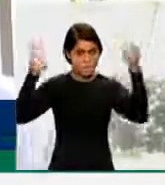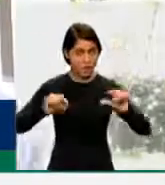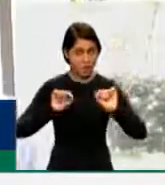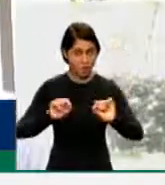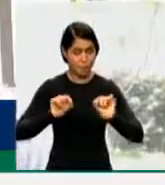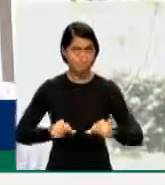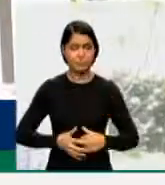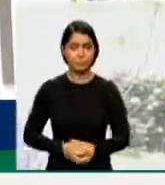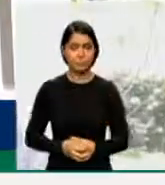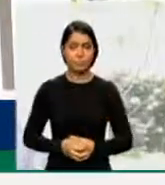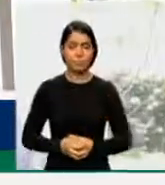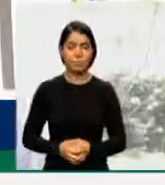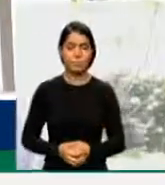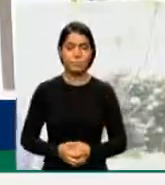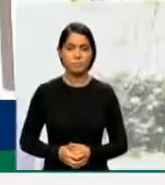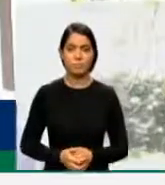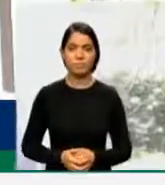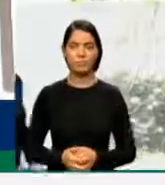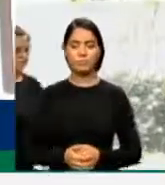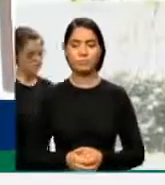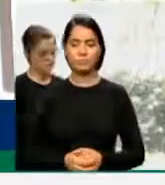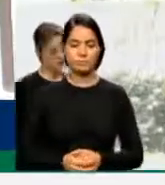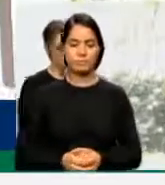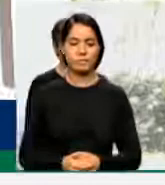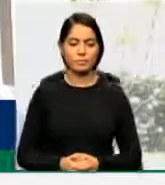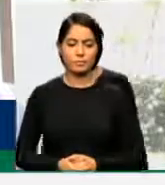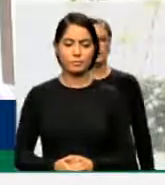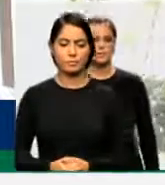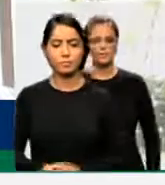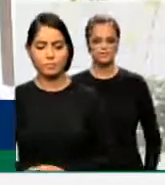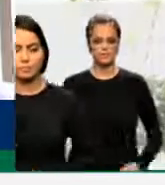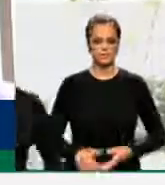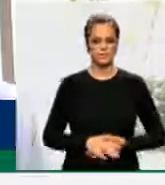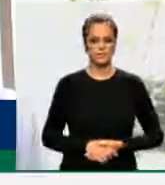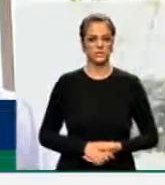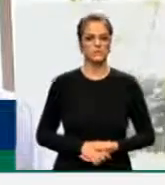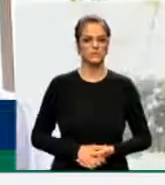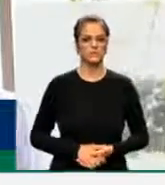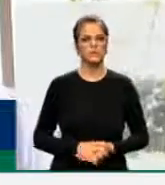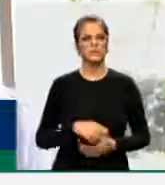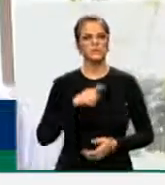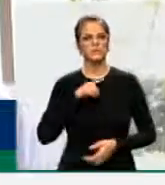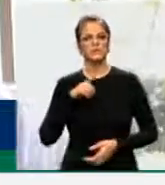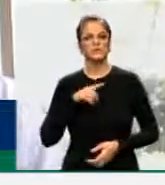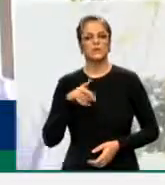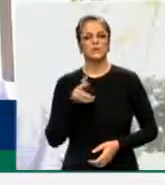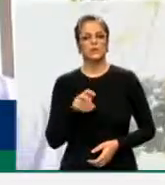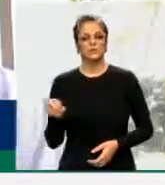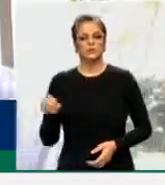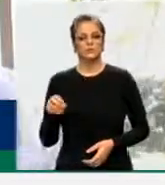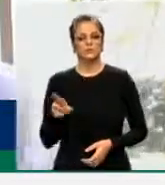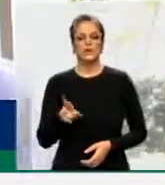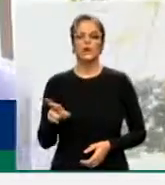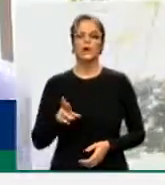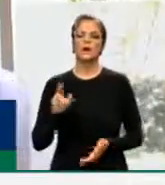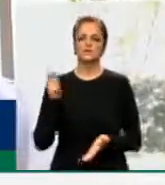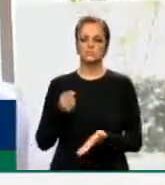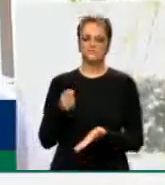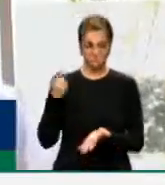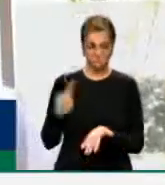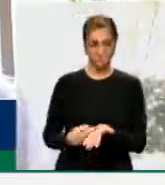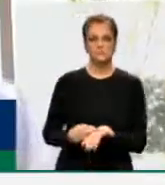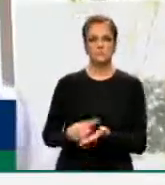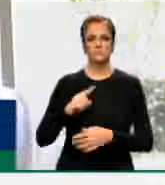o parlamento, pressionado pela oposição em particular, que instituiu levar para 500. e, depois, o presidente, se rendendo aos